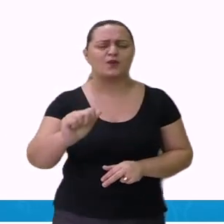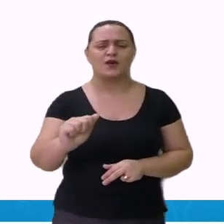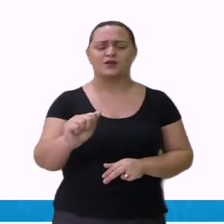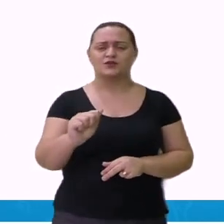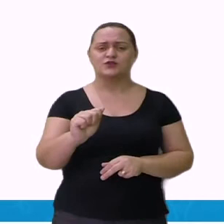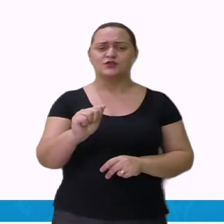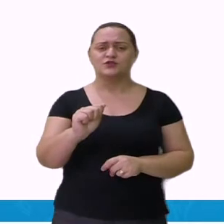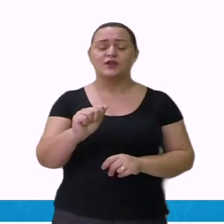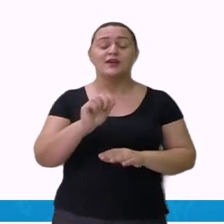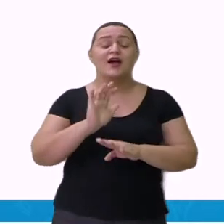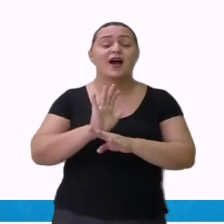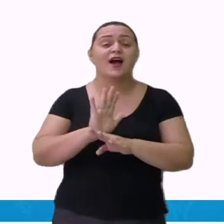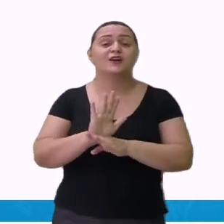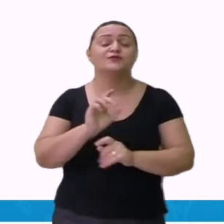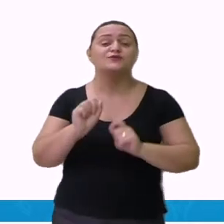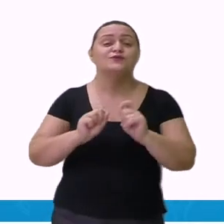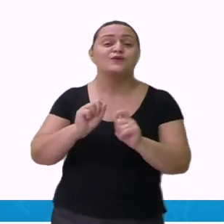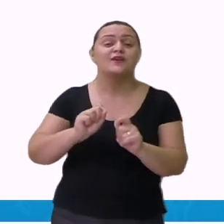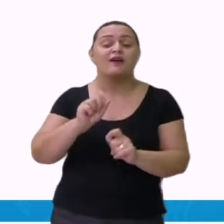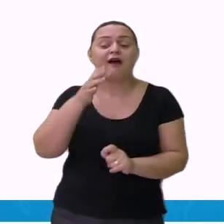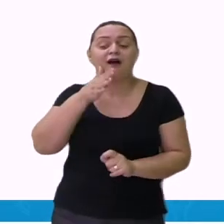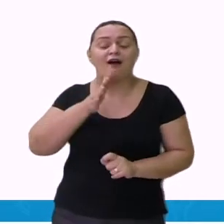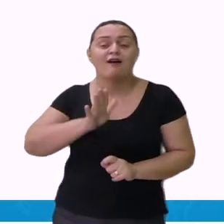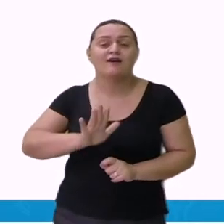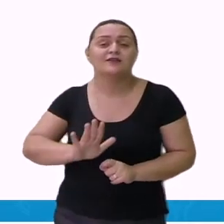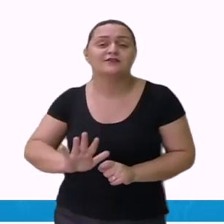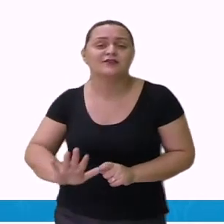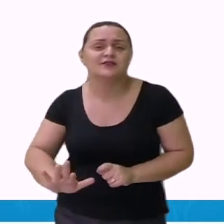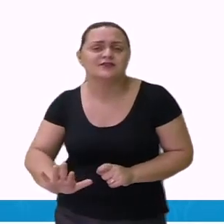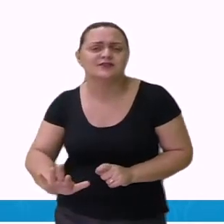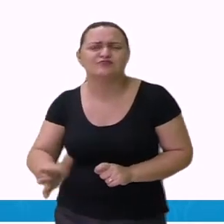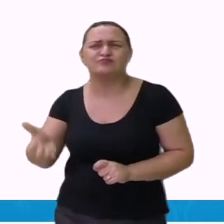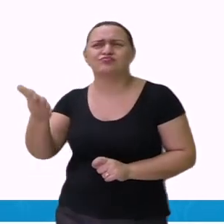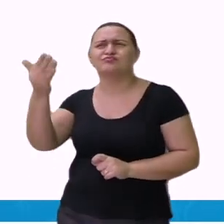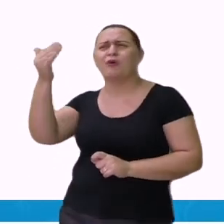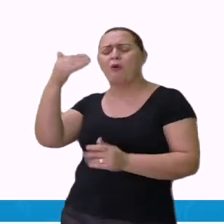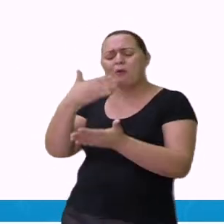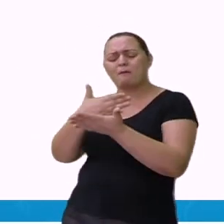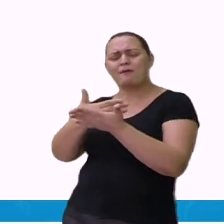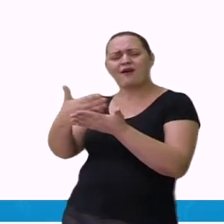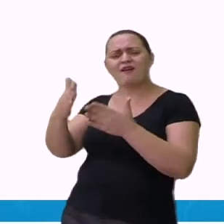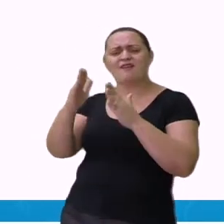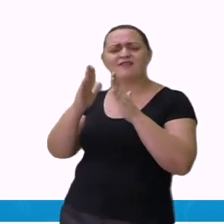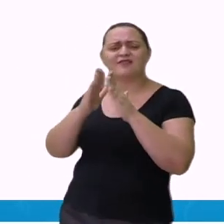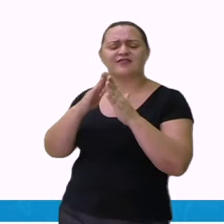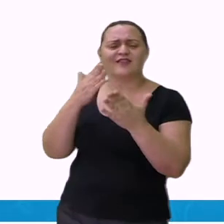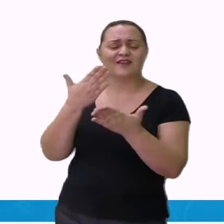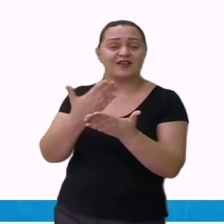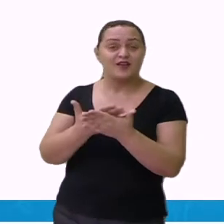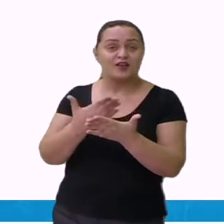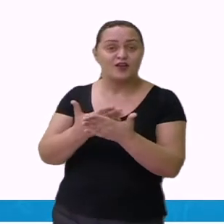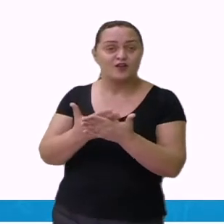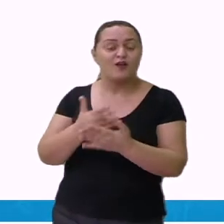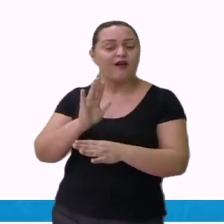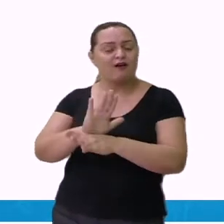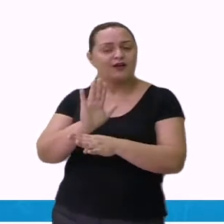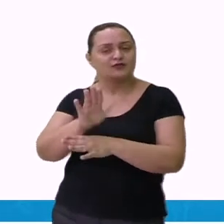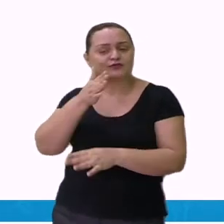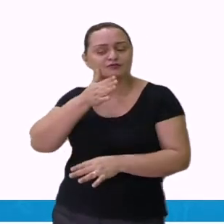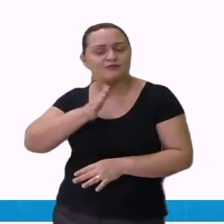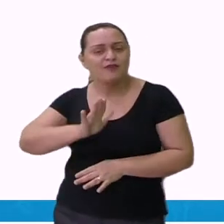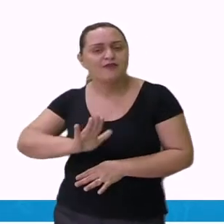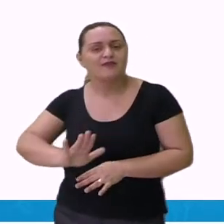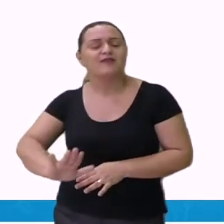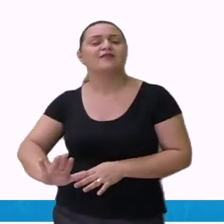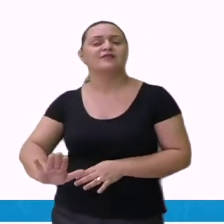fundamentais para nossas crianças, desde o momento que ingressam na escola, na educação